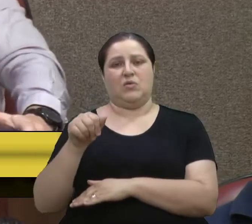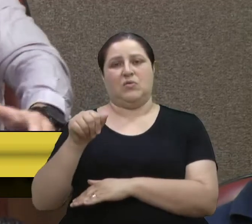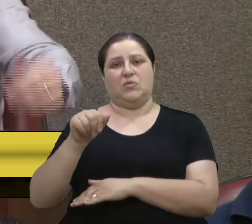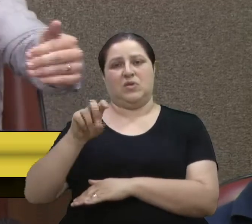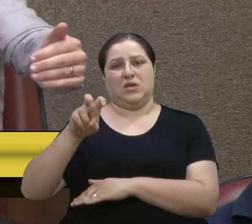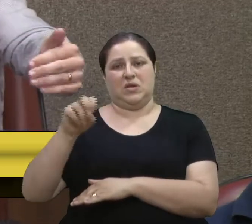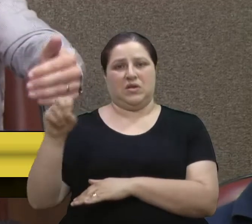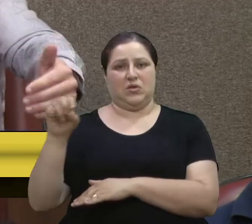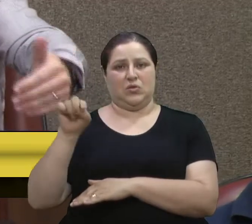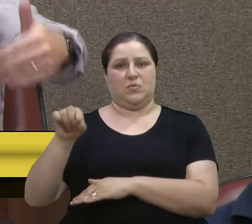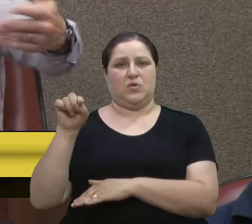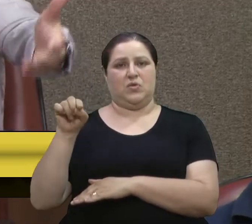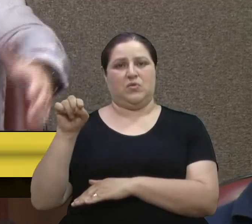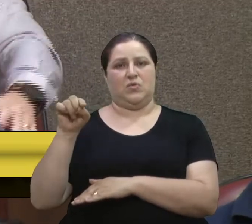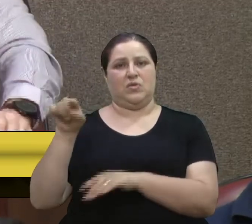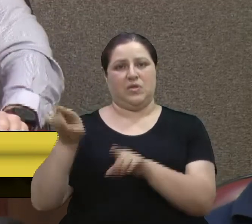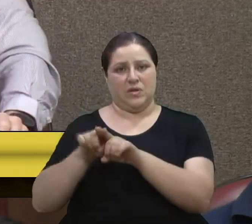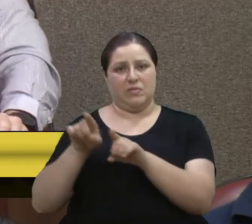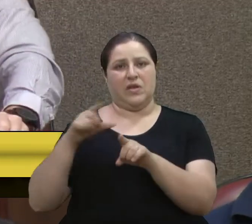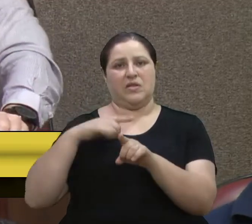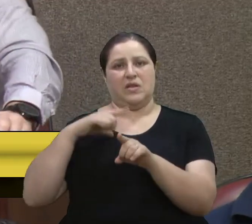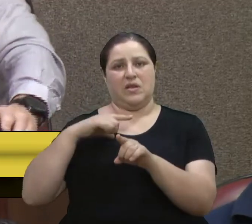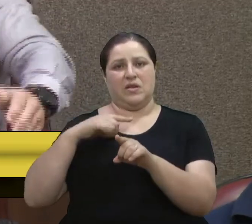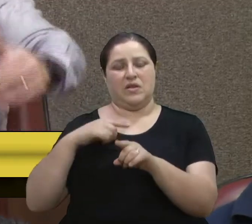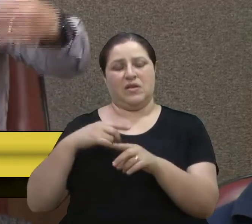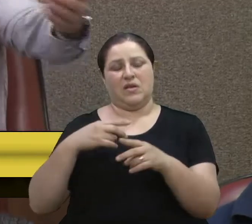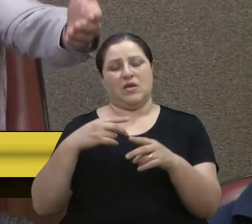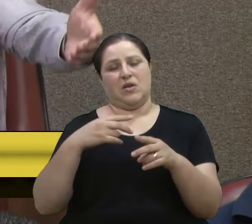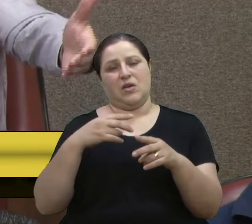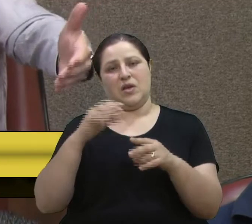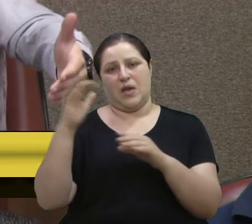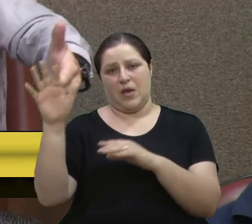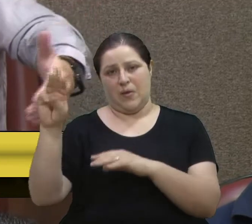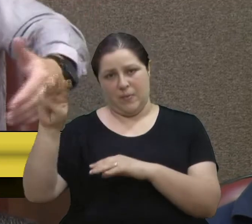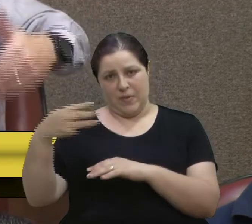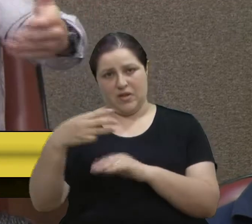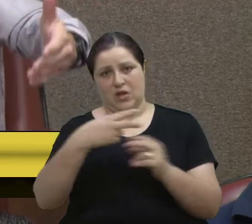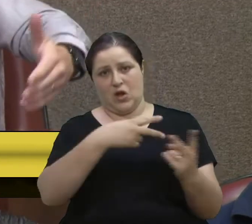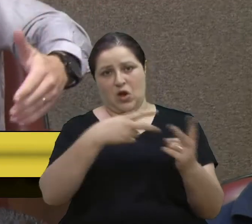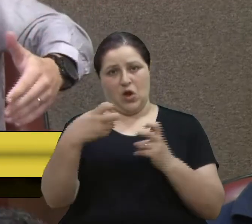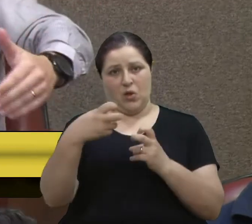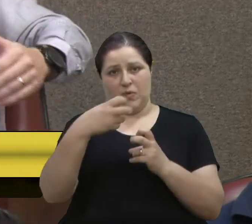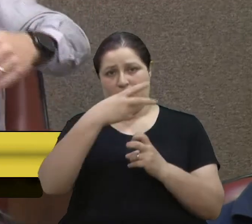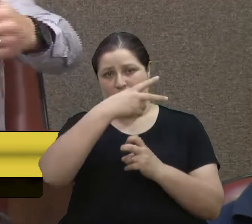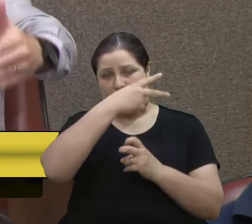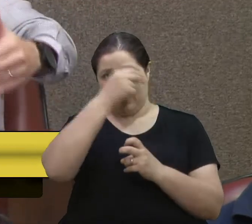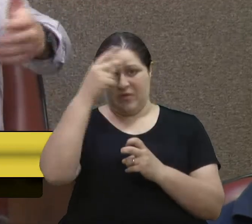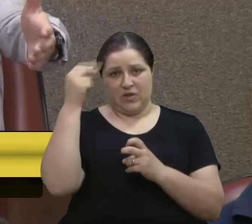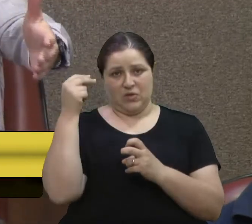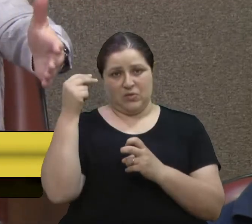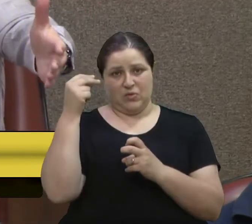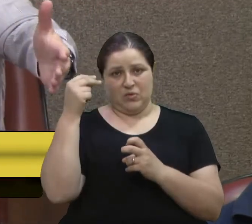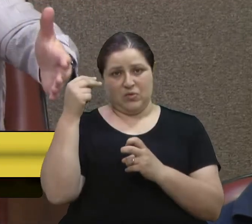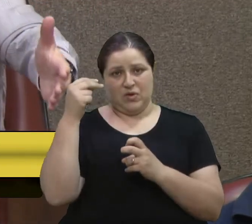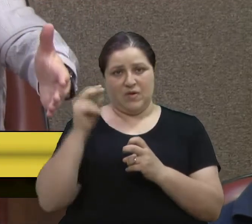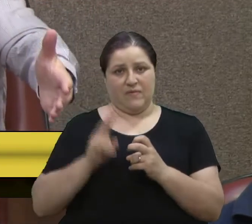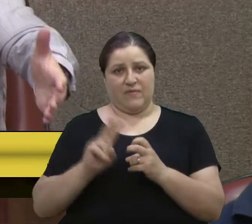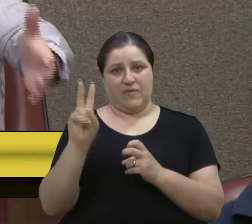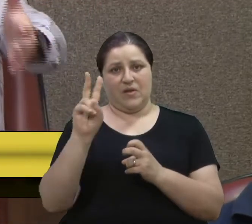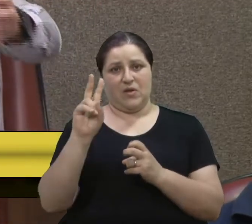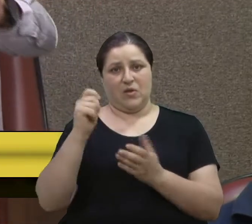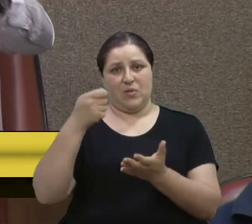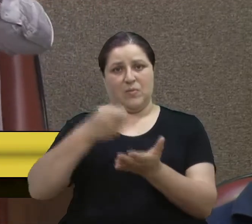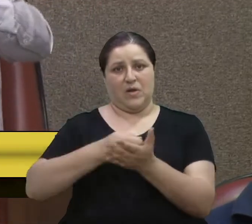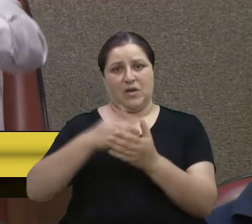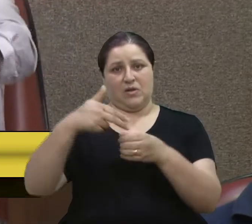no que a empresa está cobrando aí da prefeitura. Só que deviam ter feito esse diálogo antes e não deixar a população na mão.